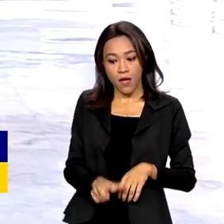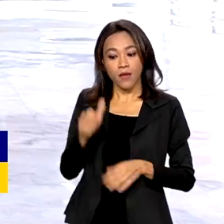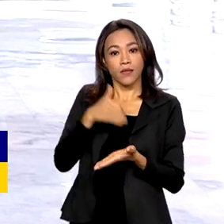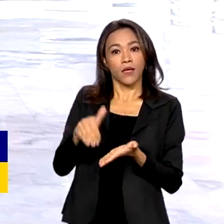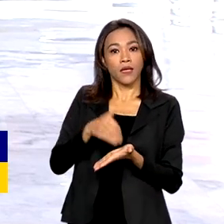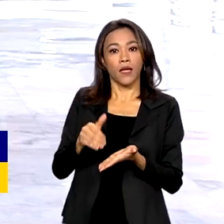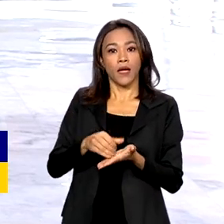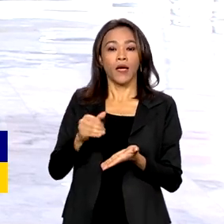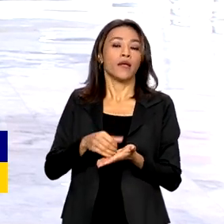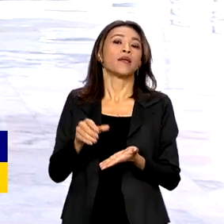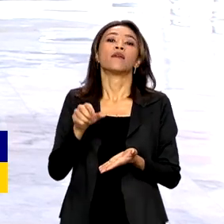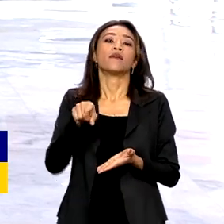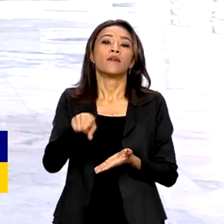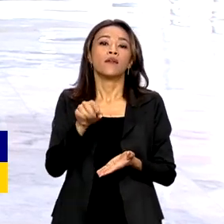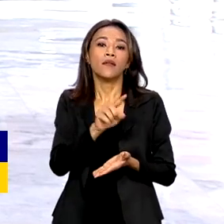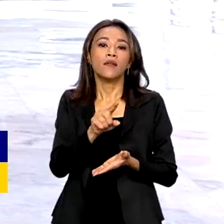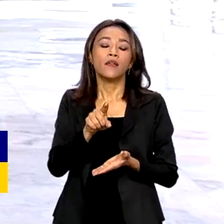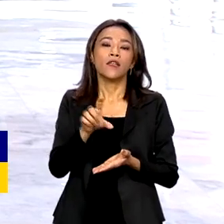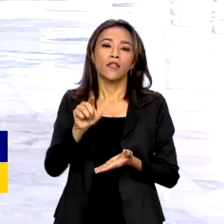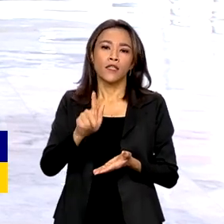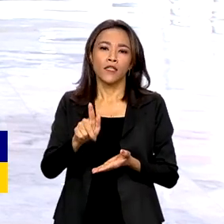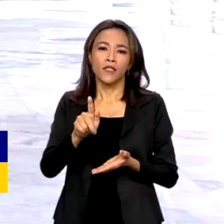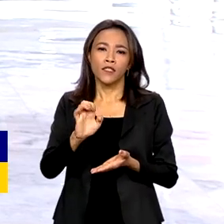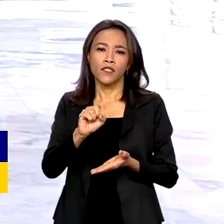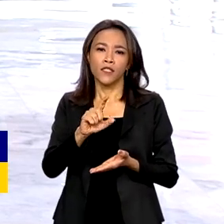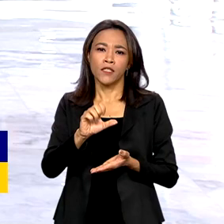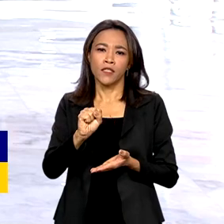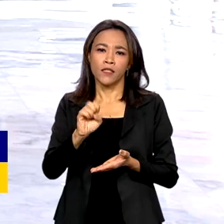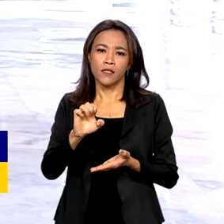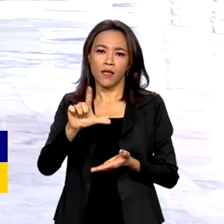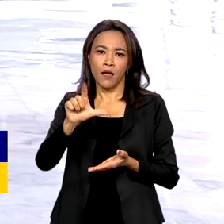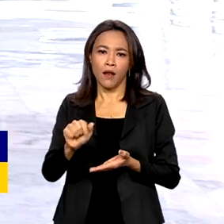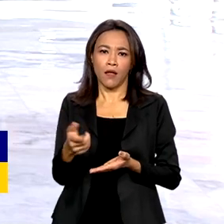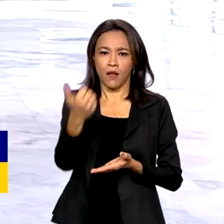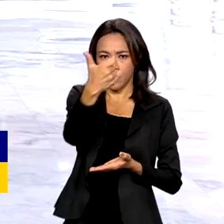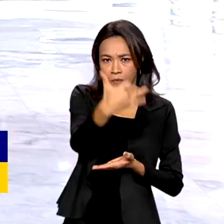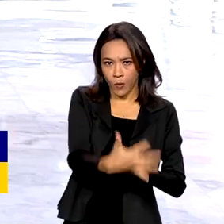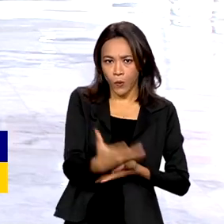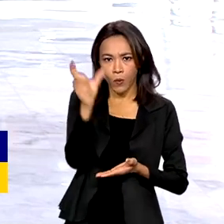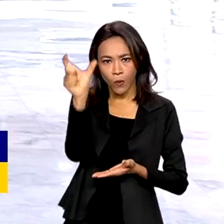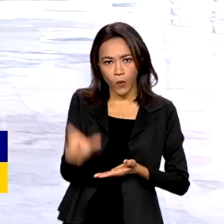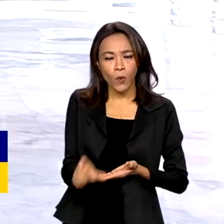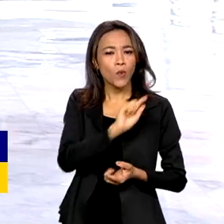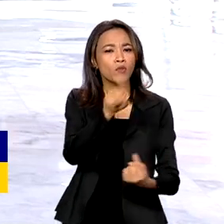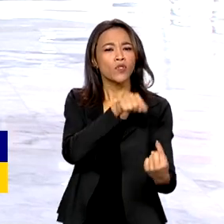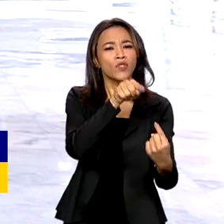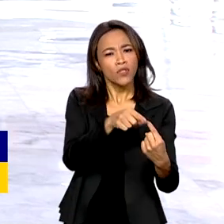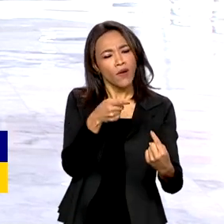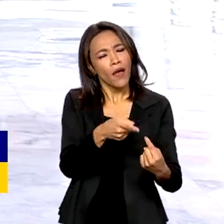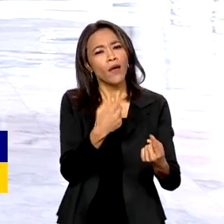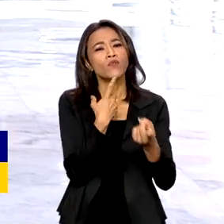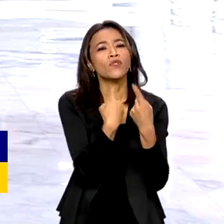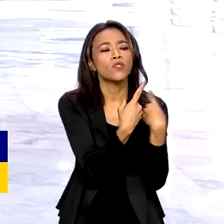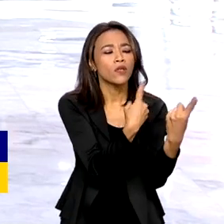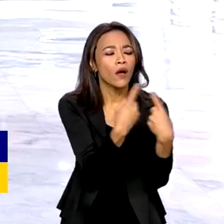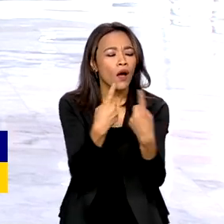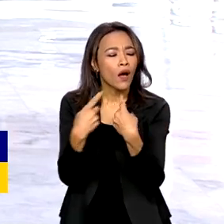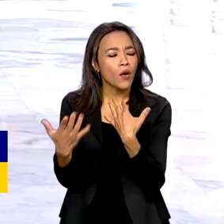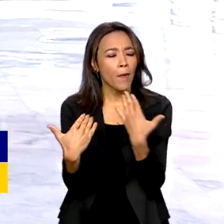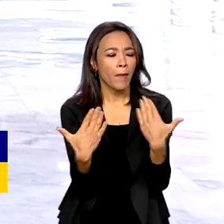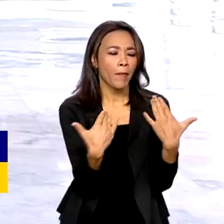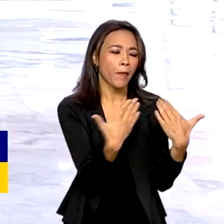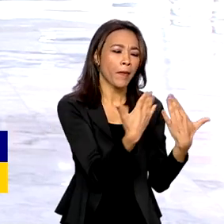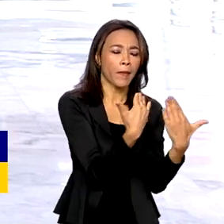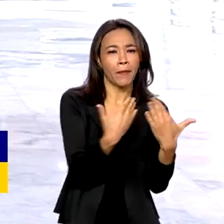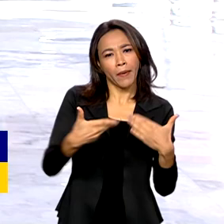Latina e Caribe no Ministério das Relações Exteriores, explicou que um dos objetivos é promover um diálogo mais informal